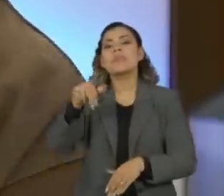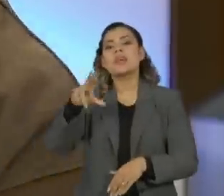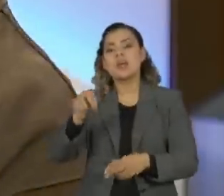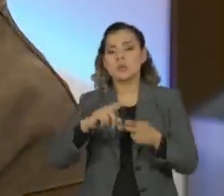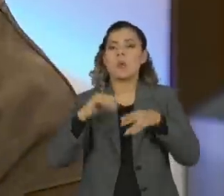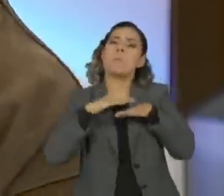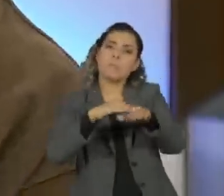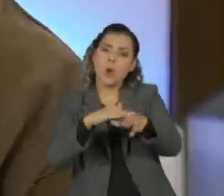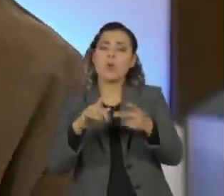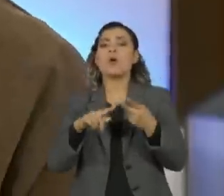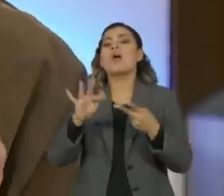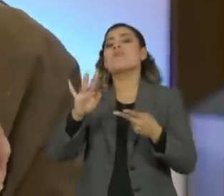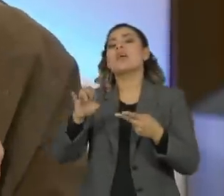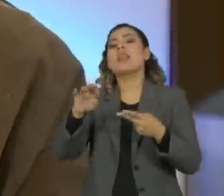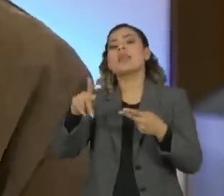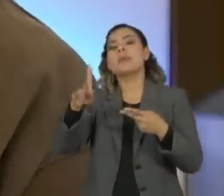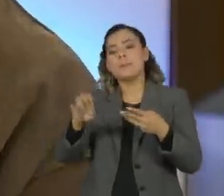o Filipe Bora Brasil, Augusto Nunes,